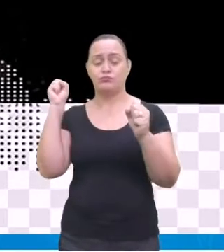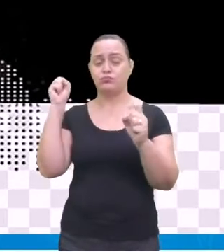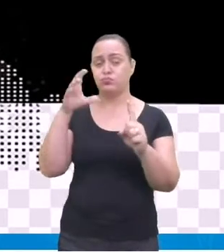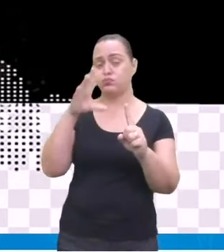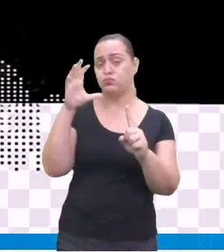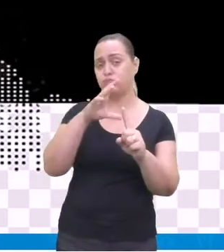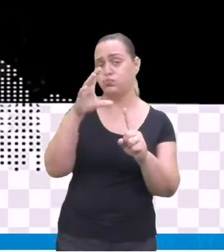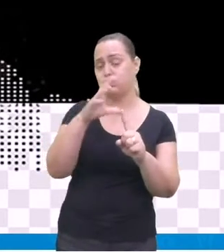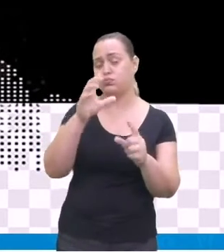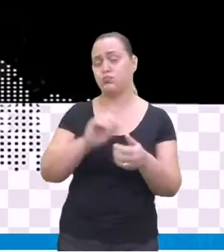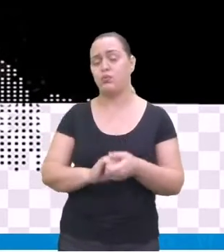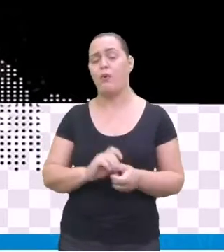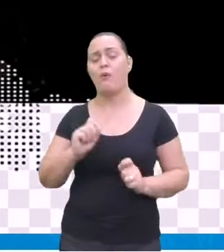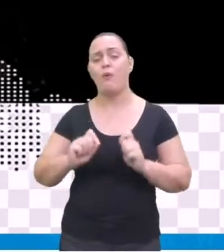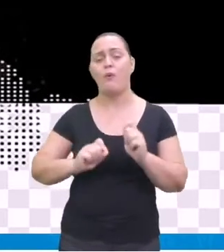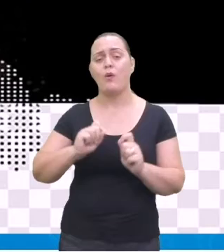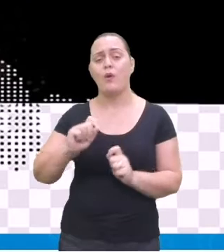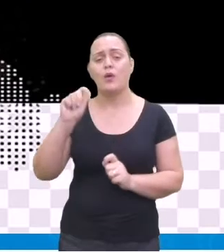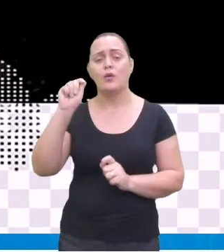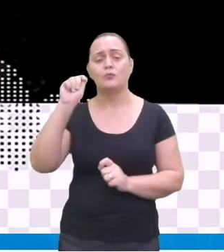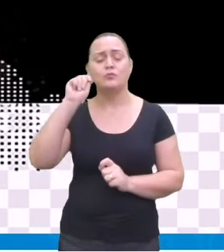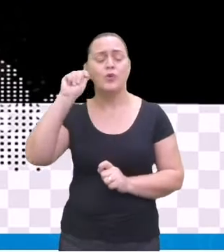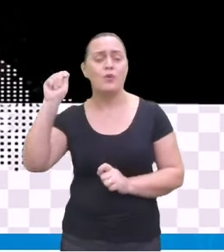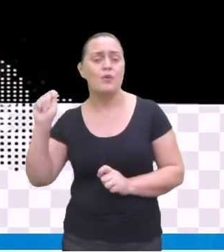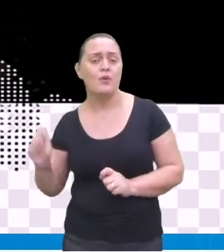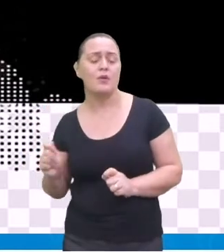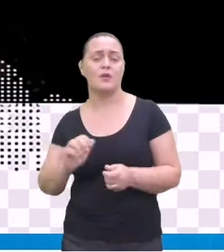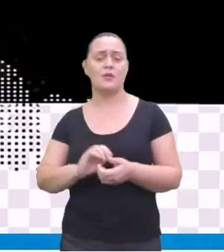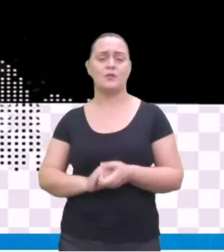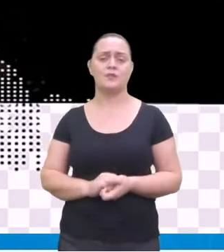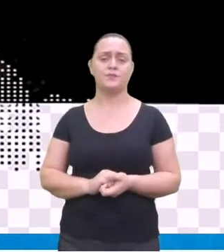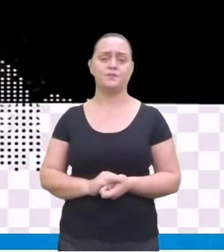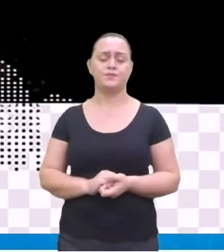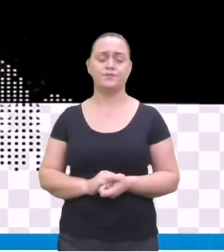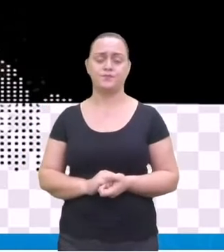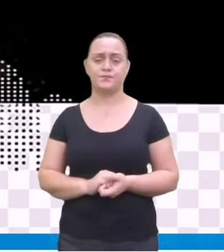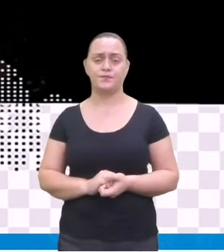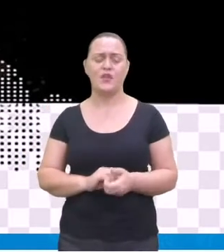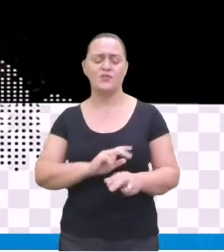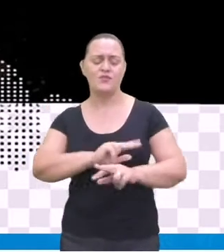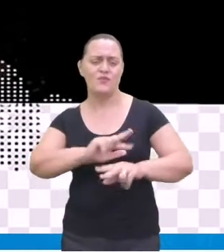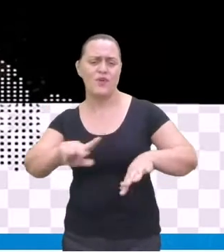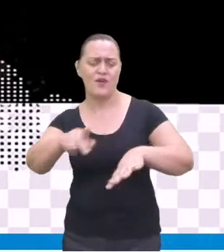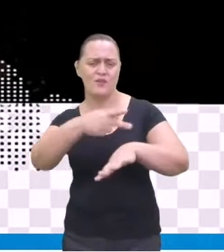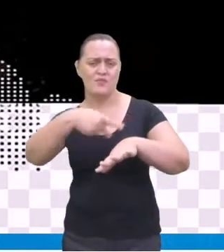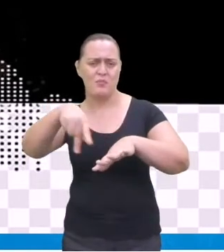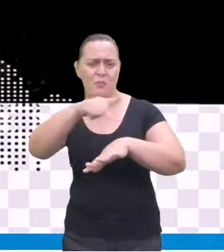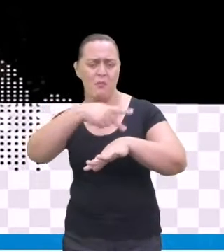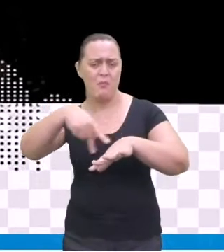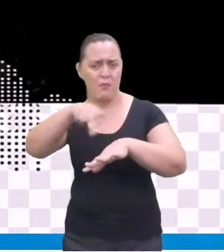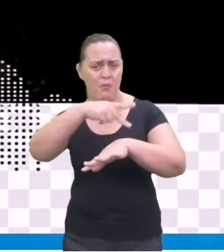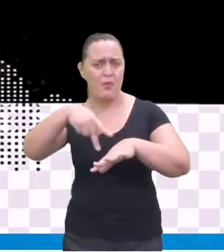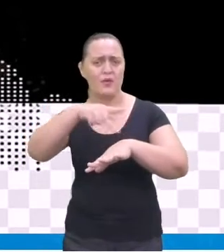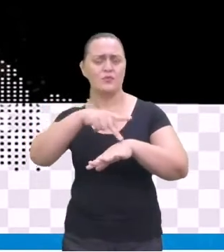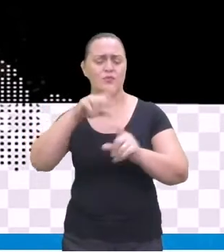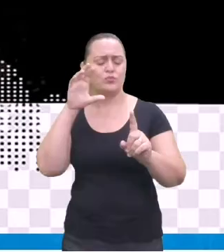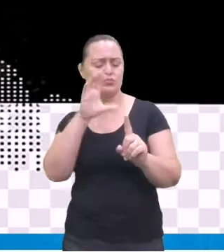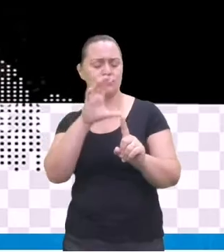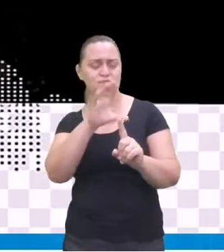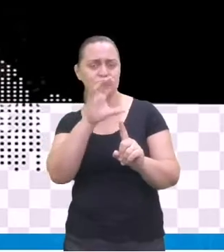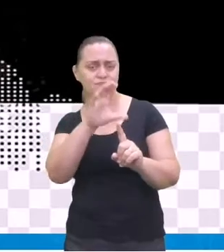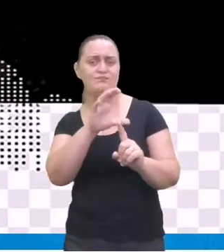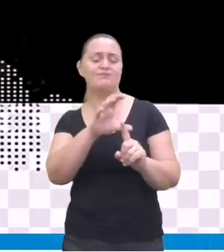Irlanda, da Escócia, da Polônia, América Latina e outras comunidades judaicas, entre outras. Ou seja,